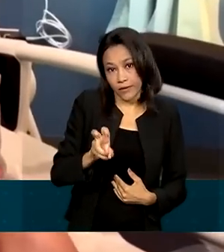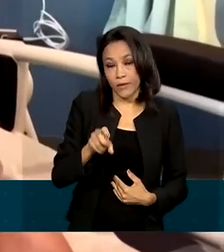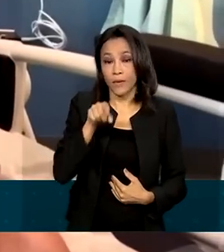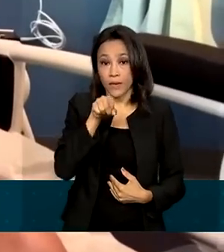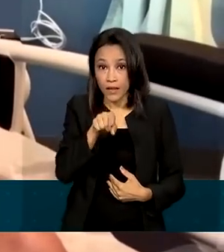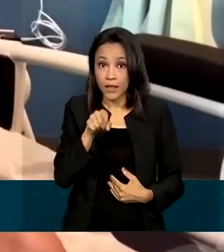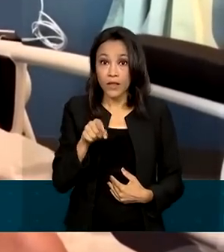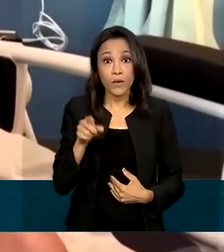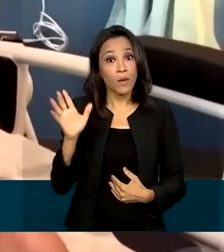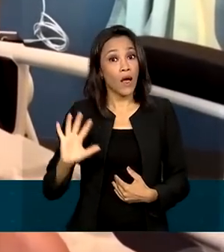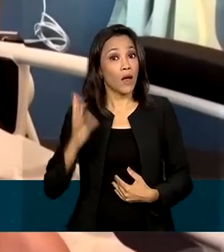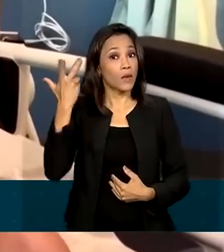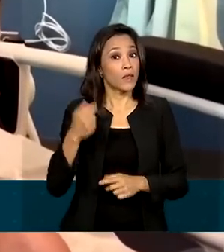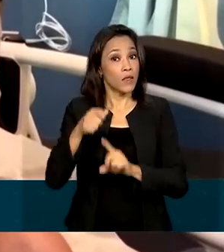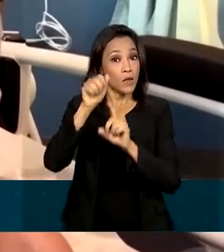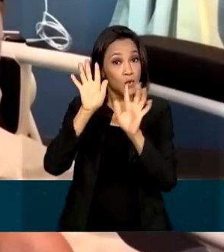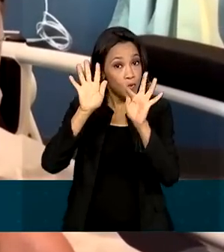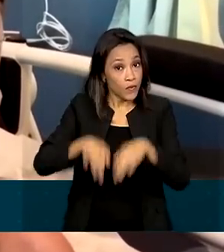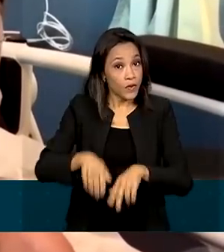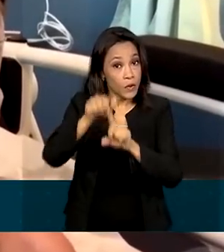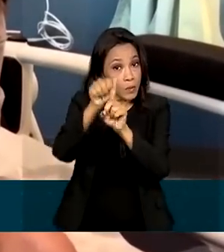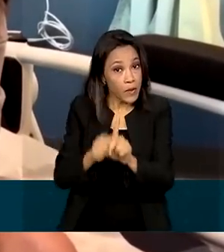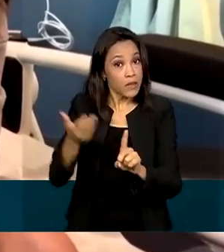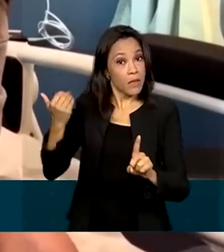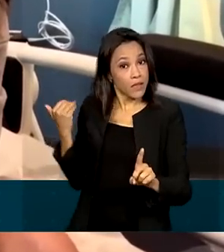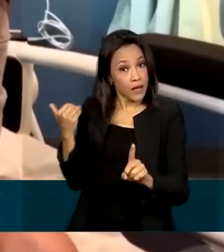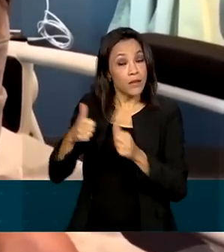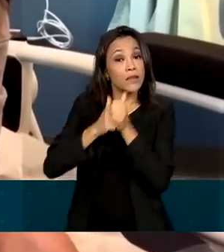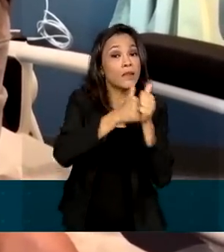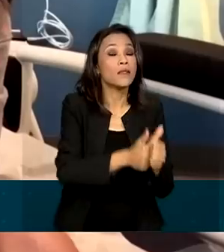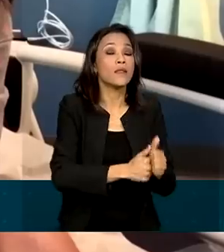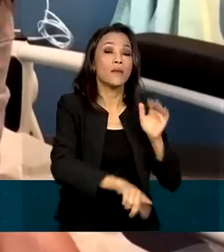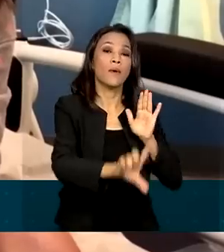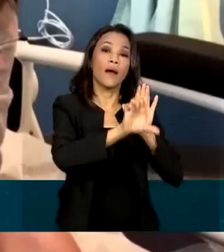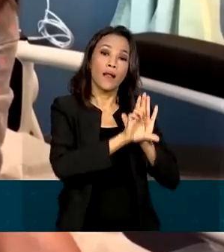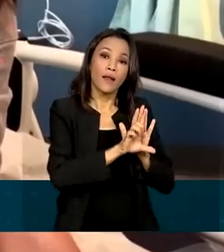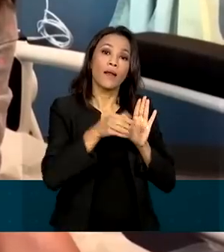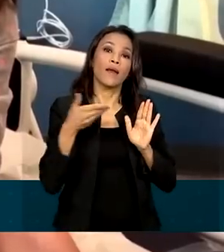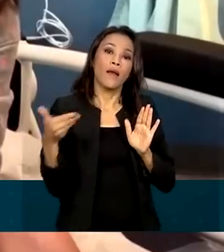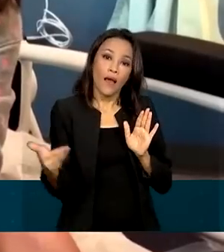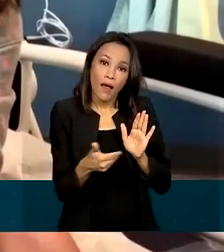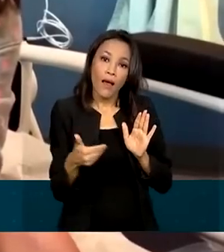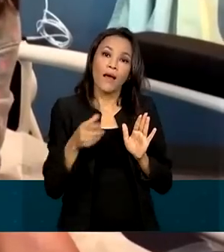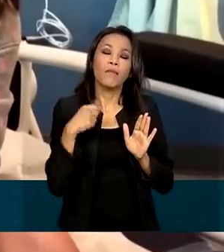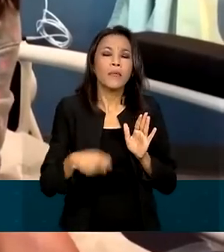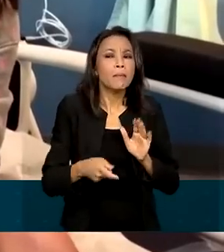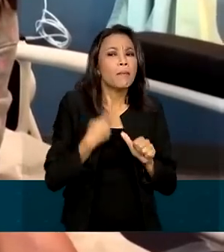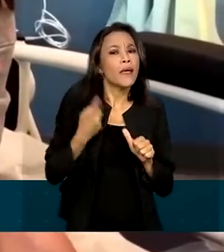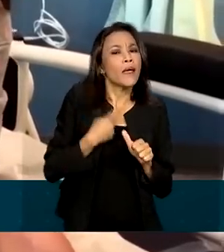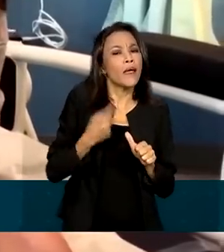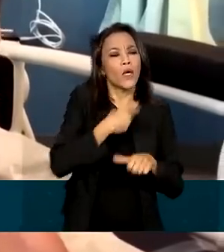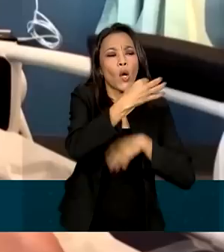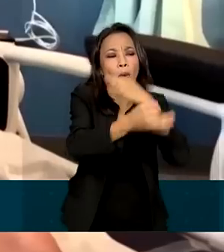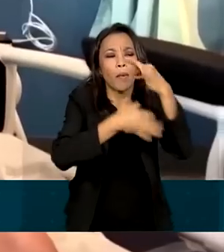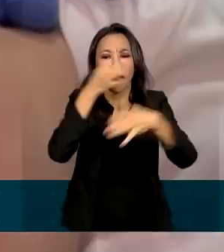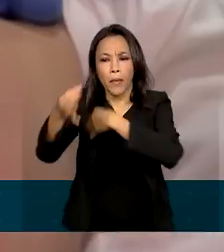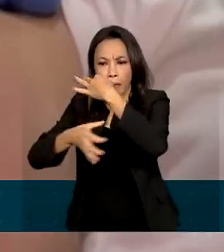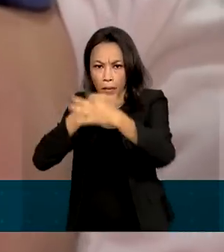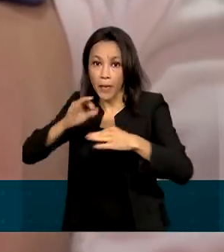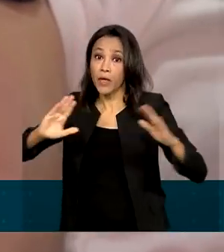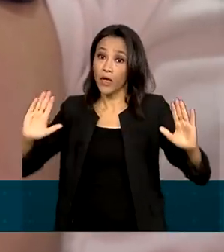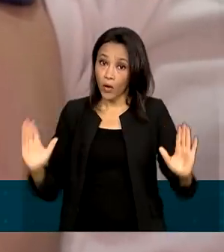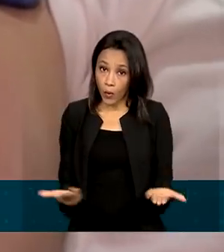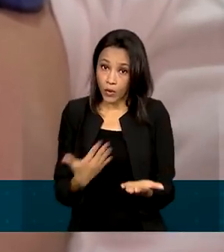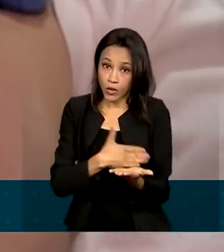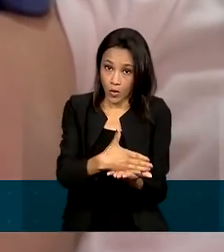Isso aconteceu no fim do mês passado. E conforme a legislação, a recomendação é submetida à consulta pública, que é a etapa iniciada hoje.